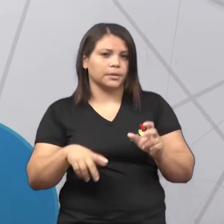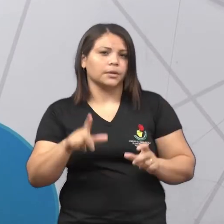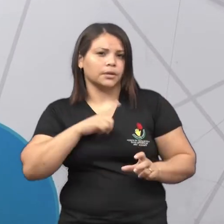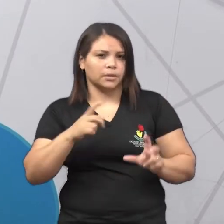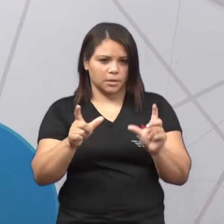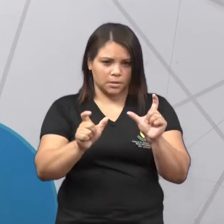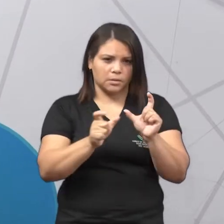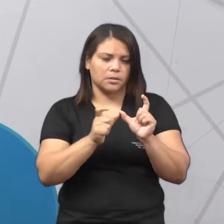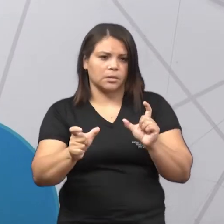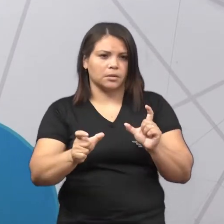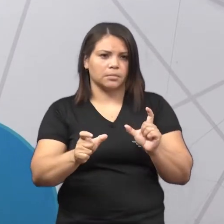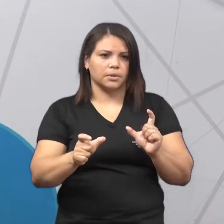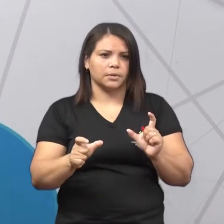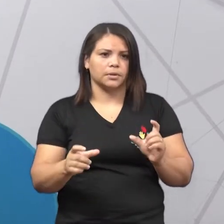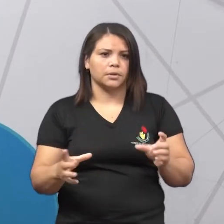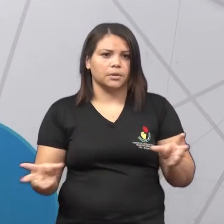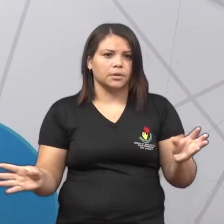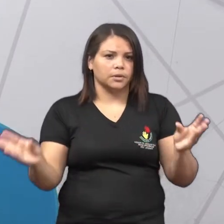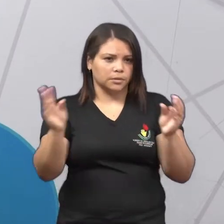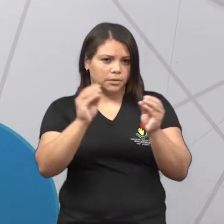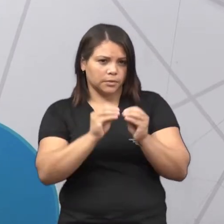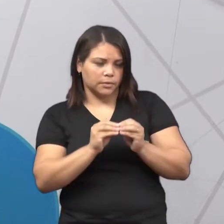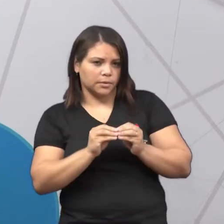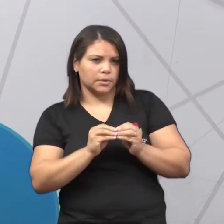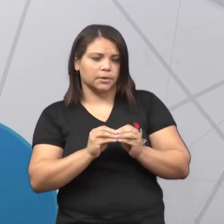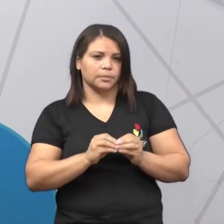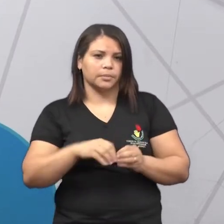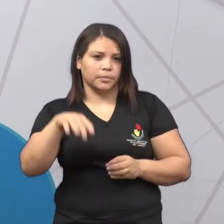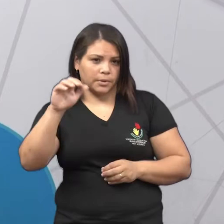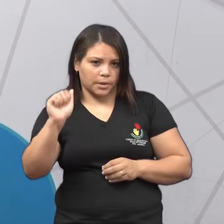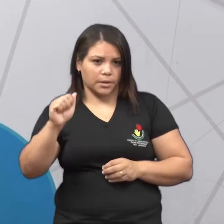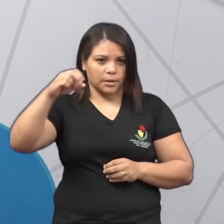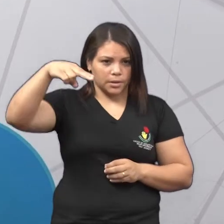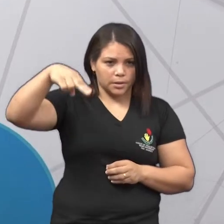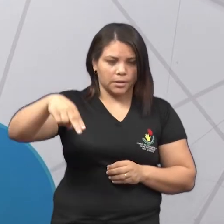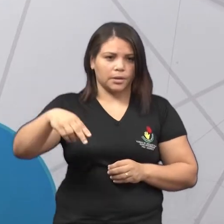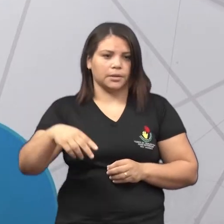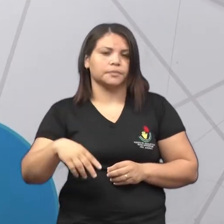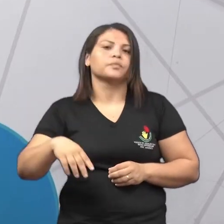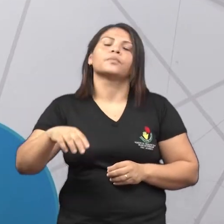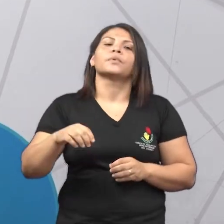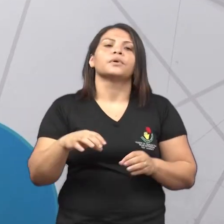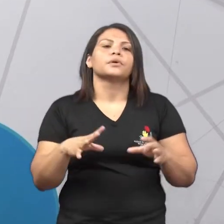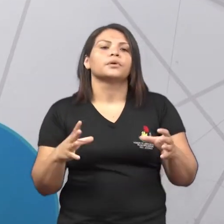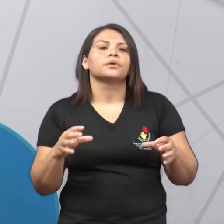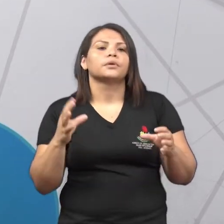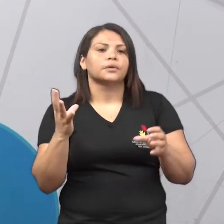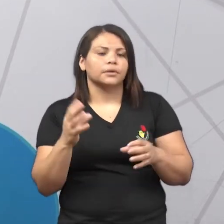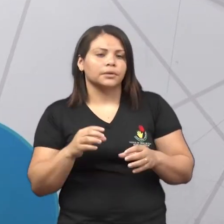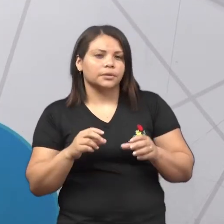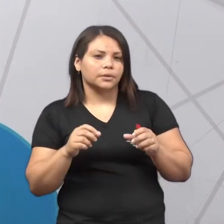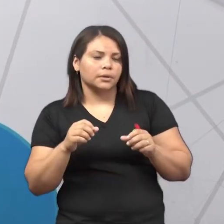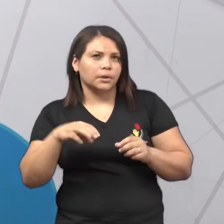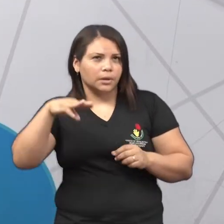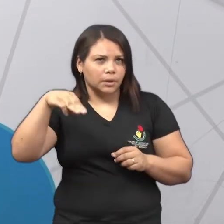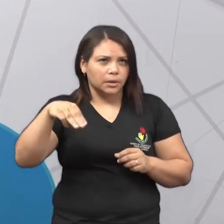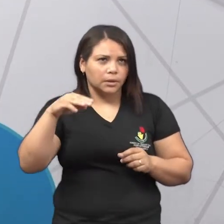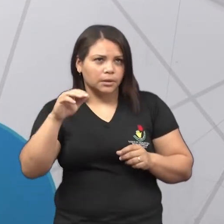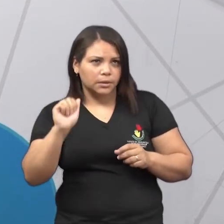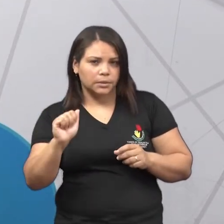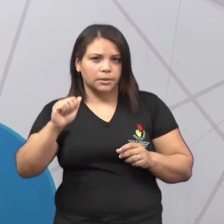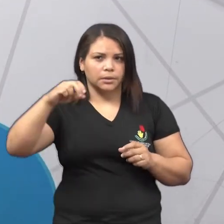são formadas por A e M, né? Por exemplo, que formam os dígrafos AN, EM, IN,